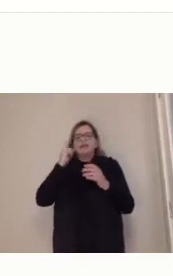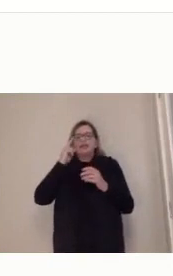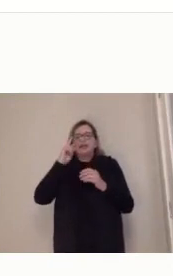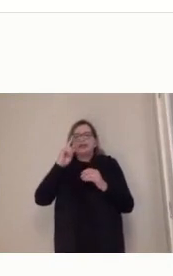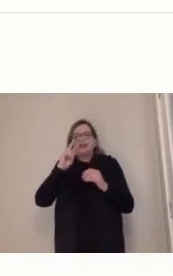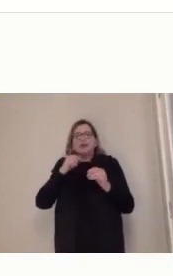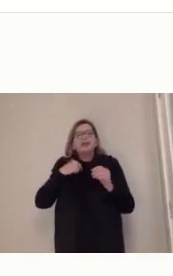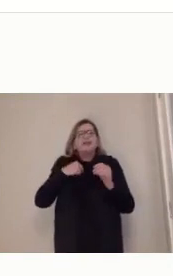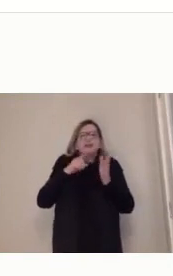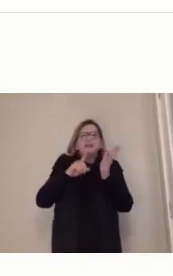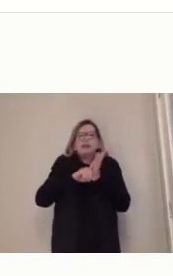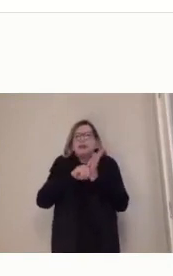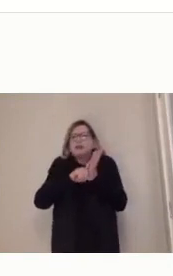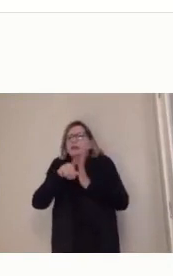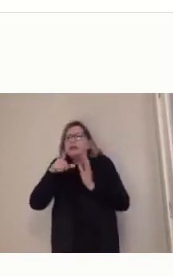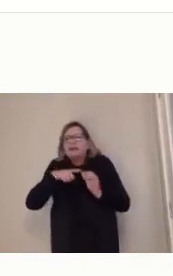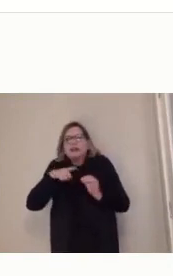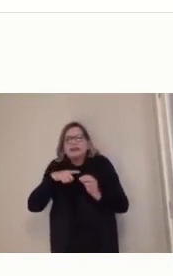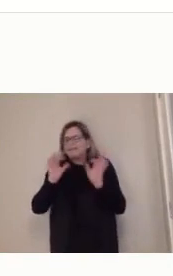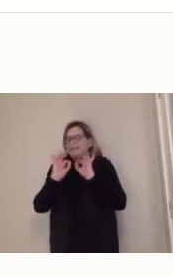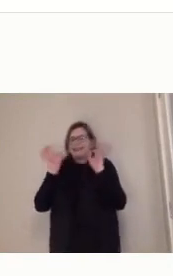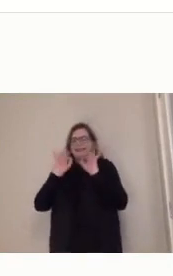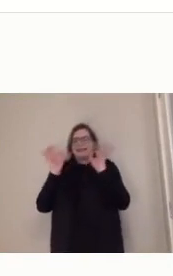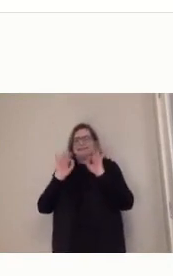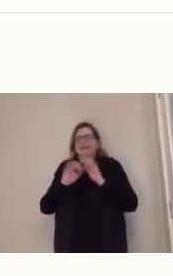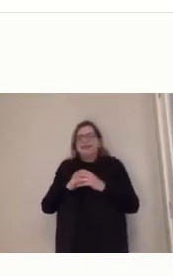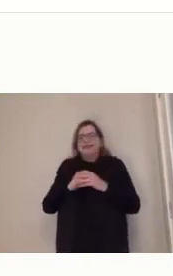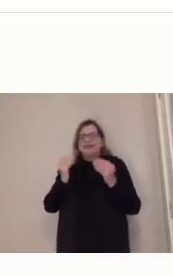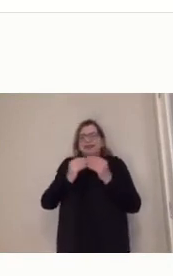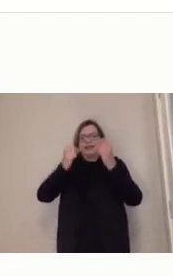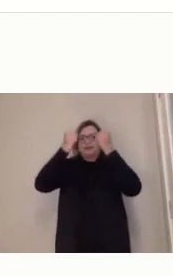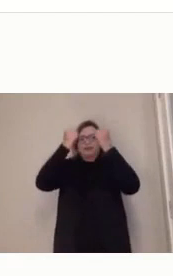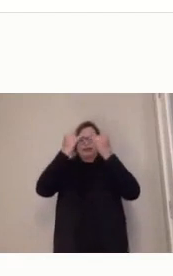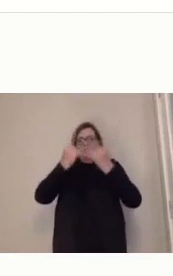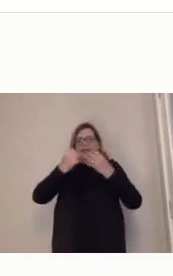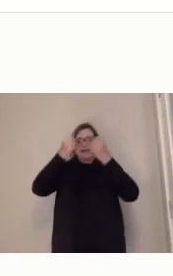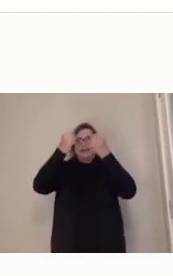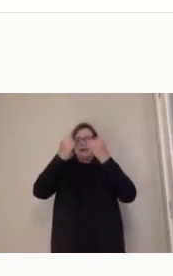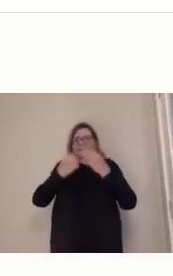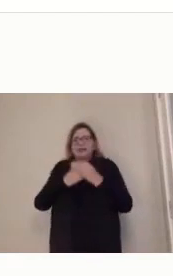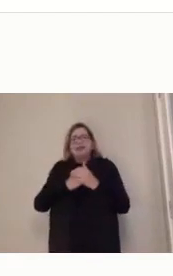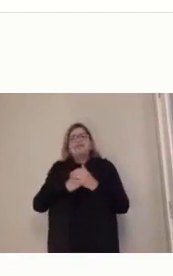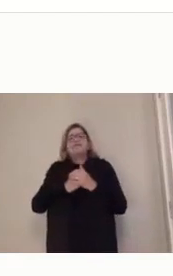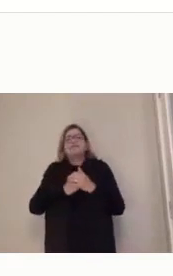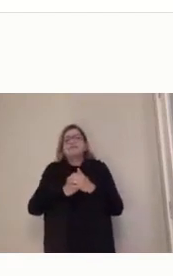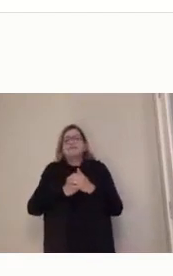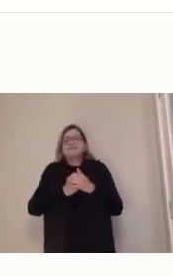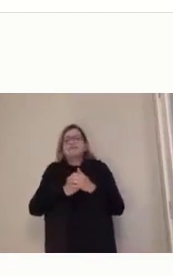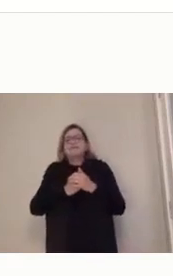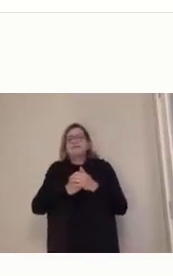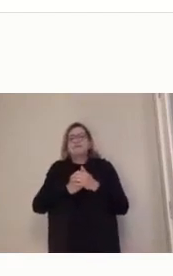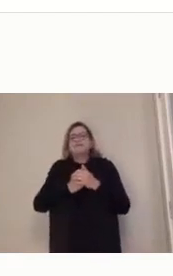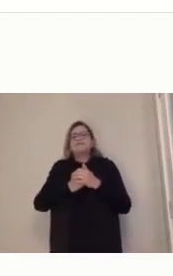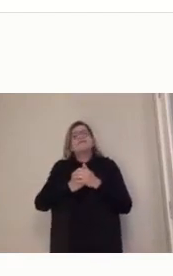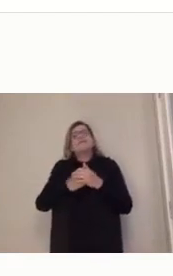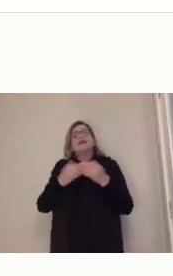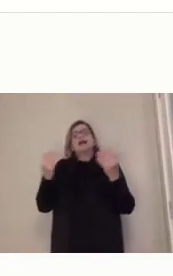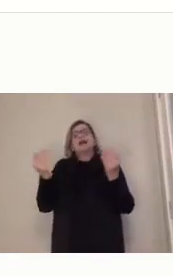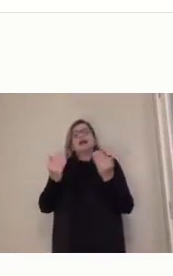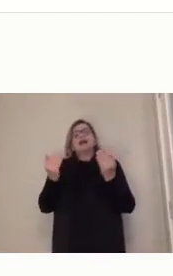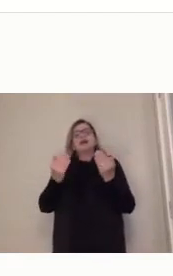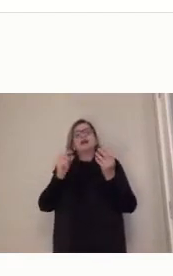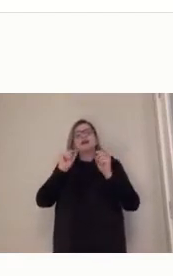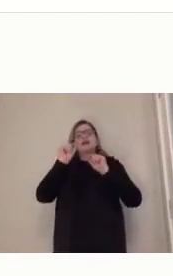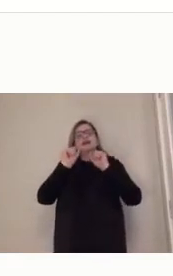vamos falando, tá? Então, vocês vão ver um pouco disso que a gente que a gente está colocando aqui na disciplina lá, né?